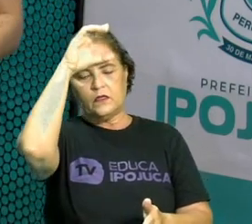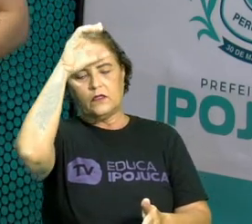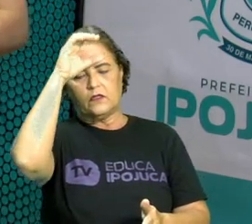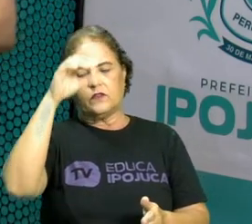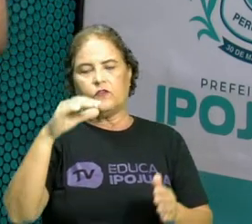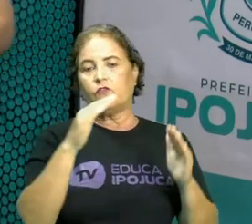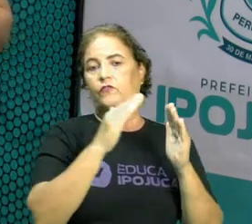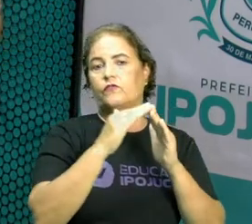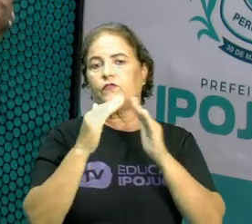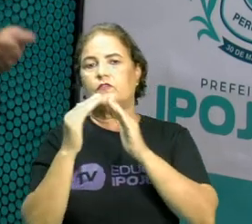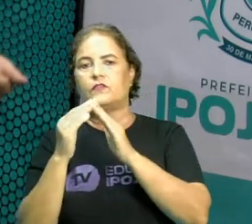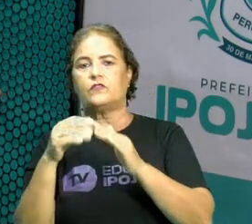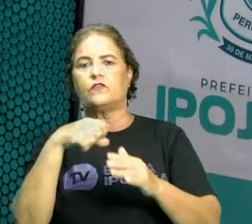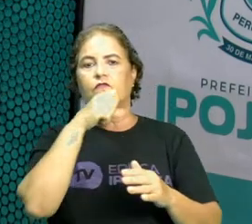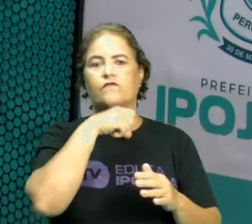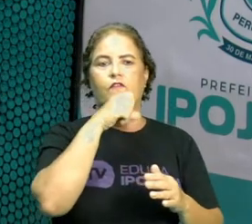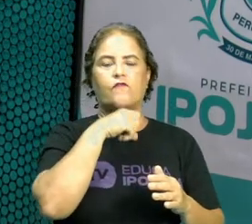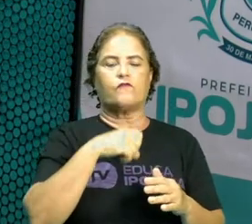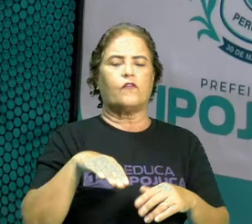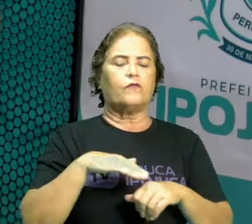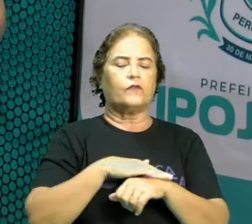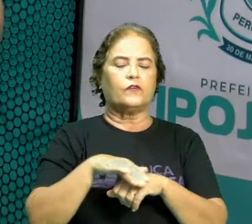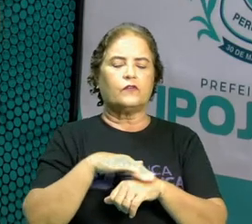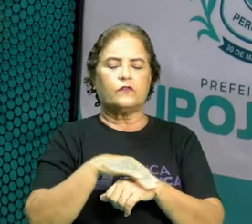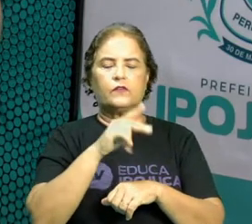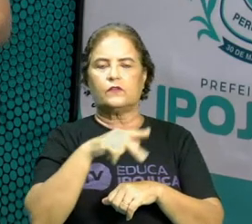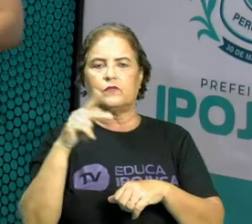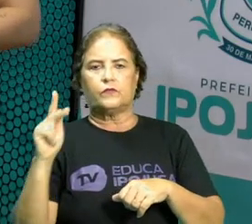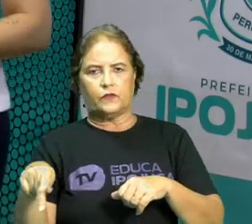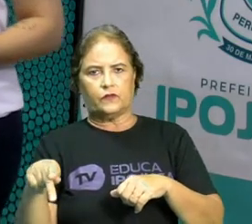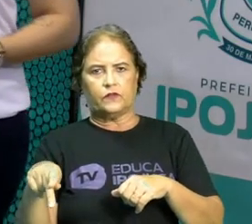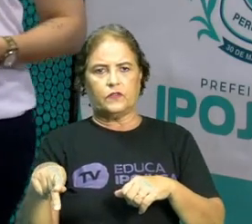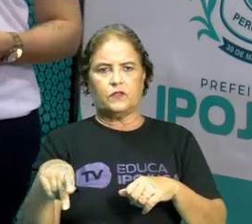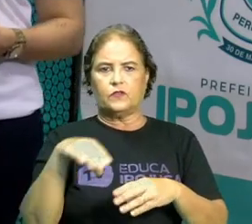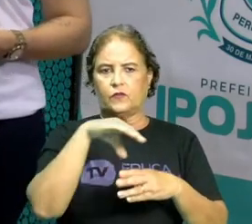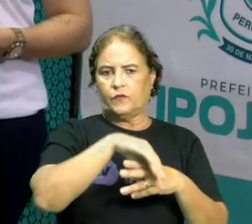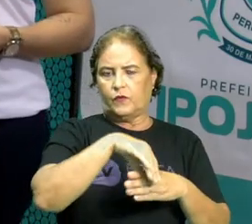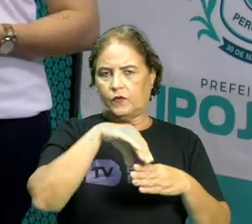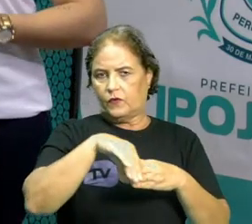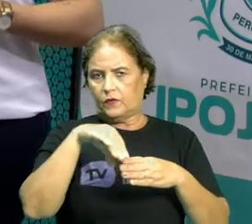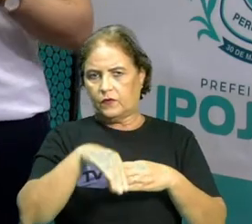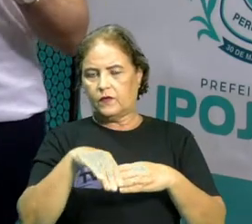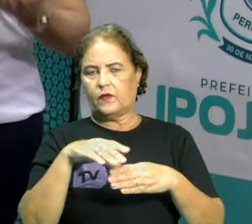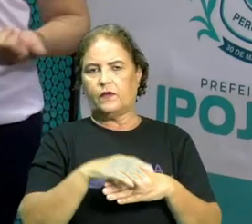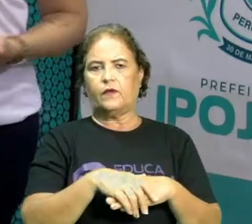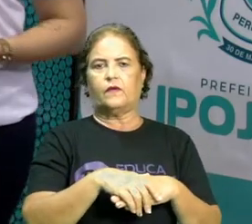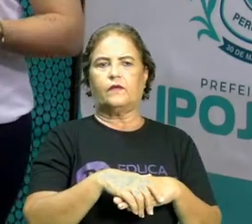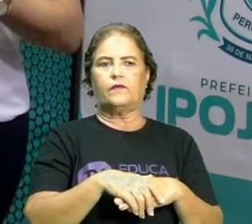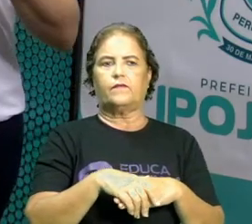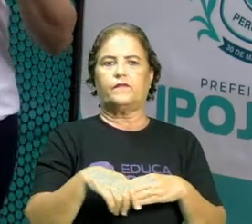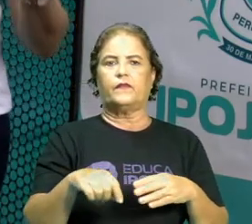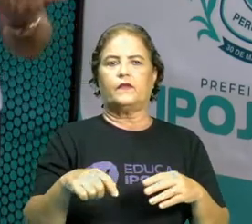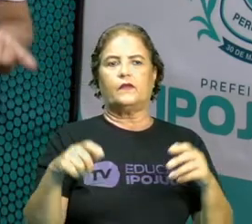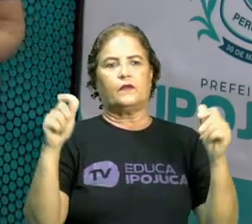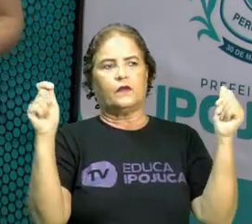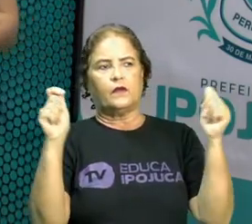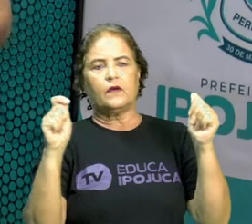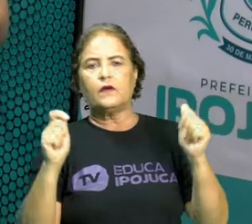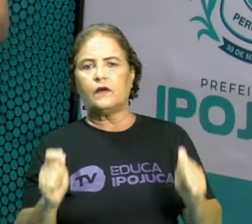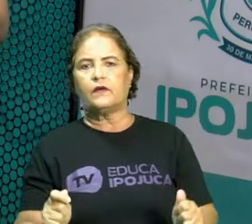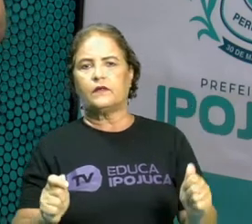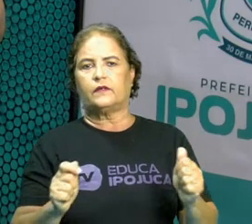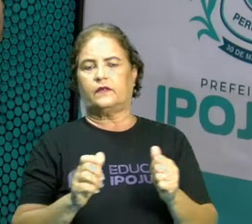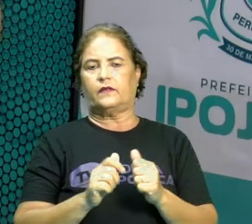com o teu professor sobre literatura de cordel, sobre essa arte, né? E essa